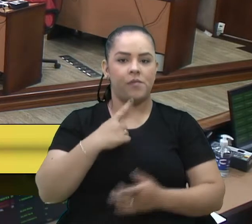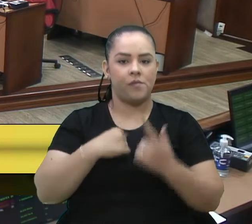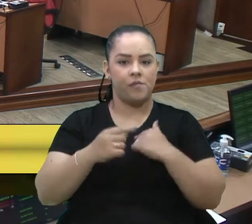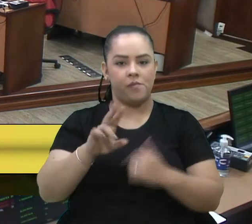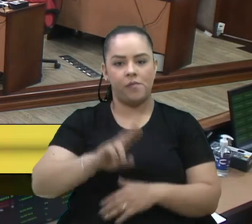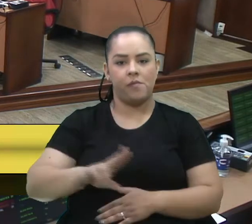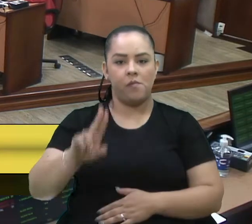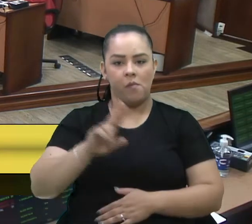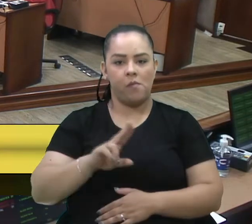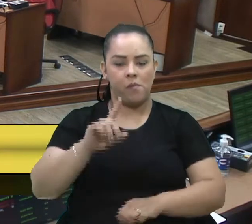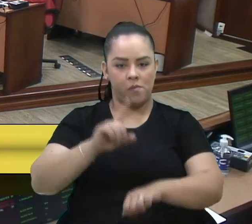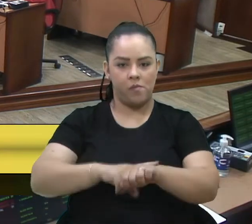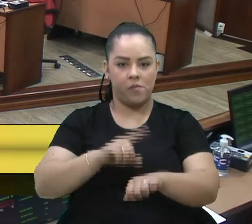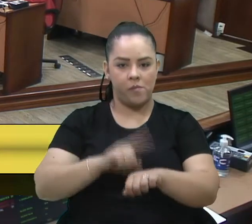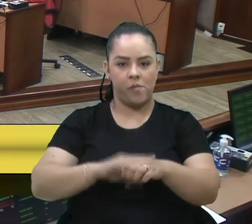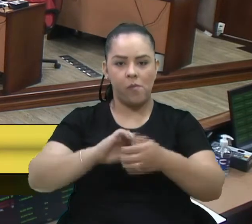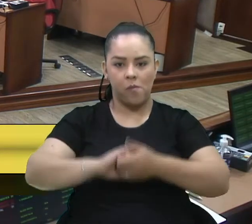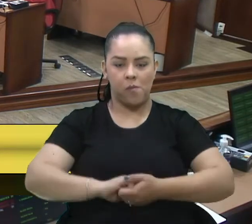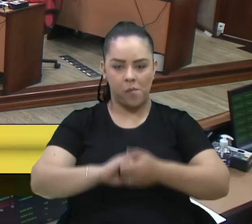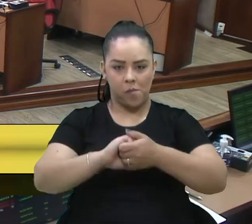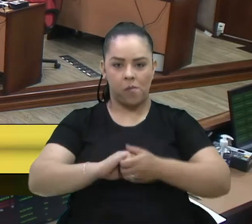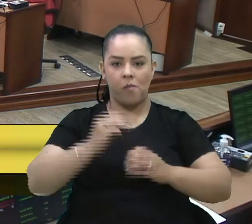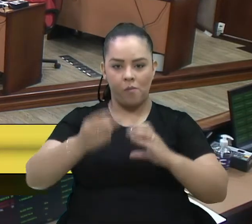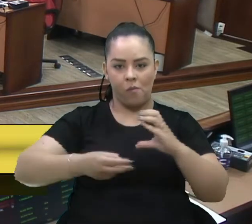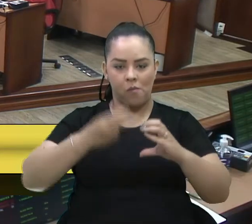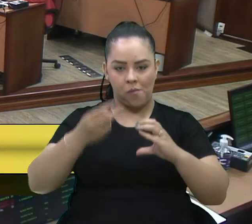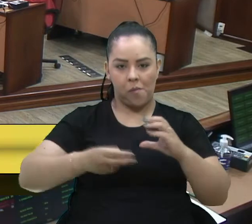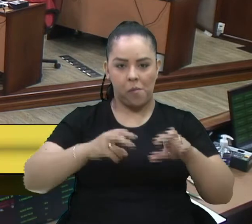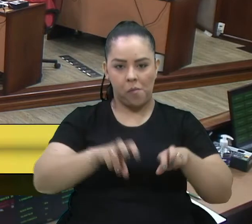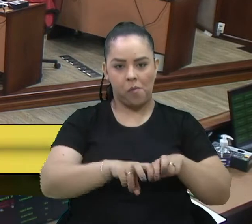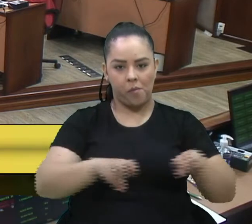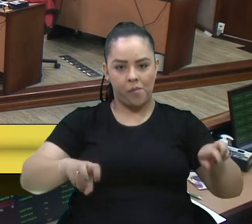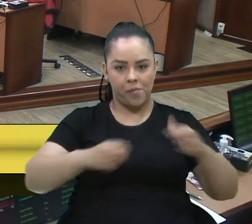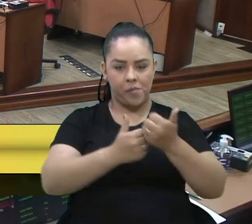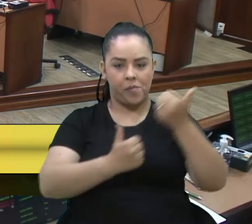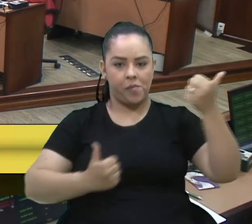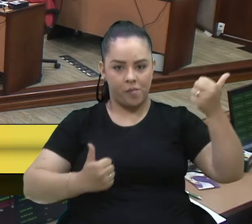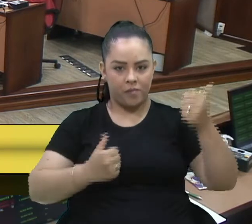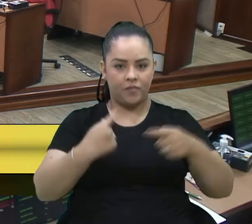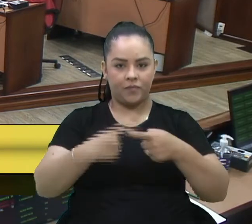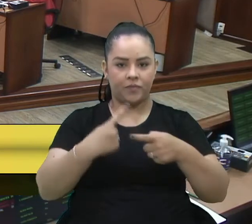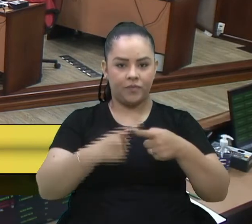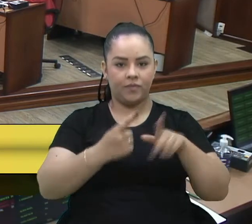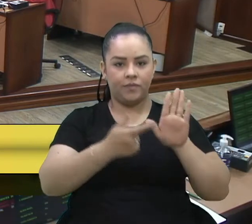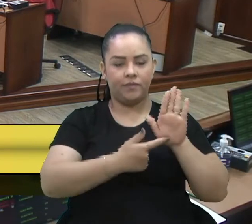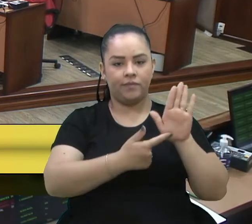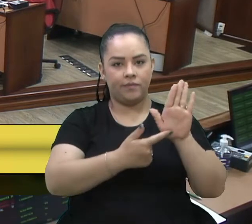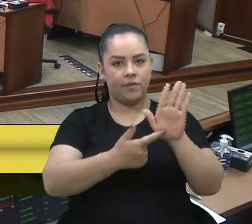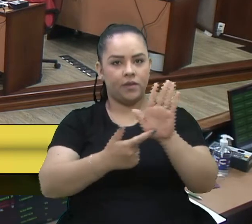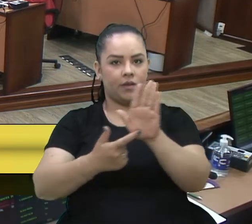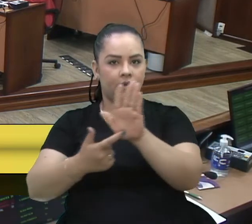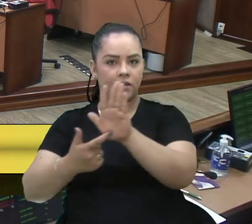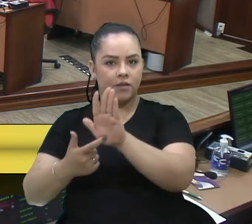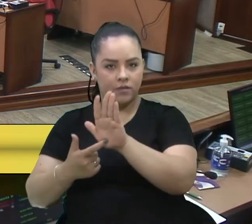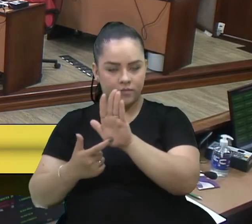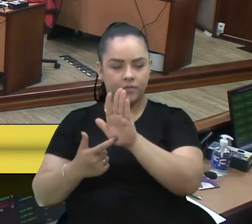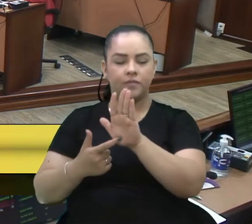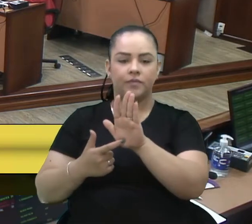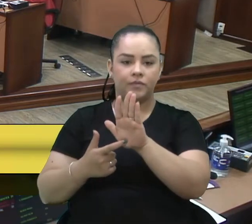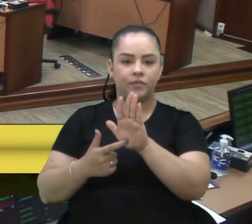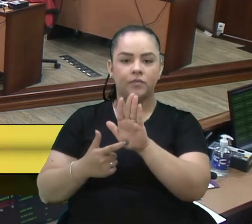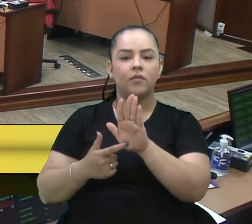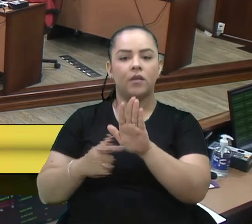cumprimentar a Câmara de Vereadores, a mesa diretora, pela exposição Guardiãs da Terra, que está sendo já